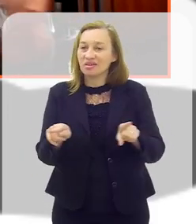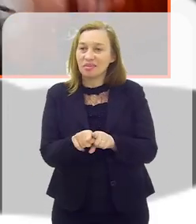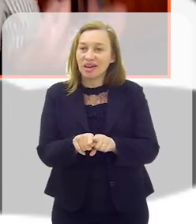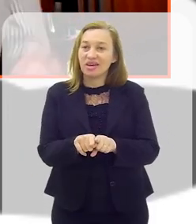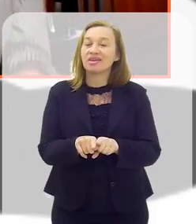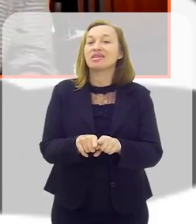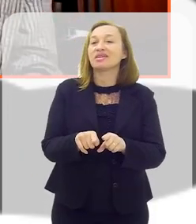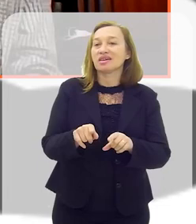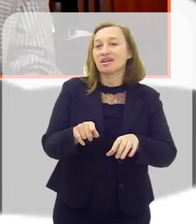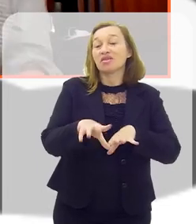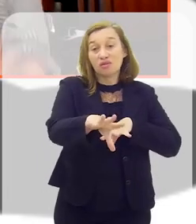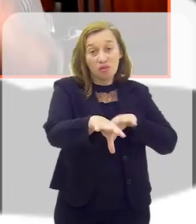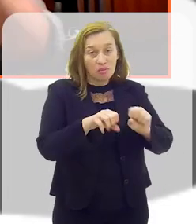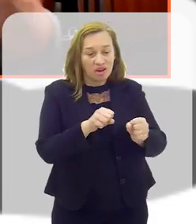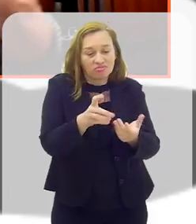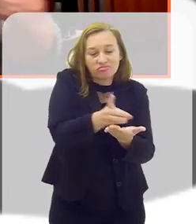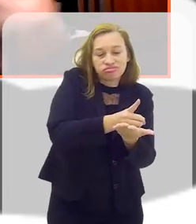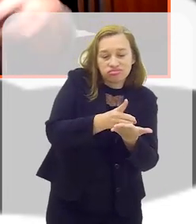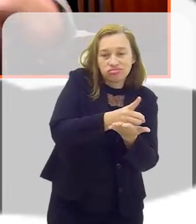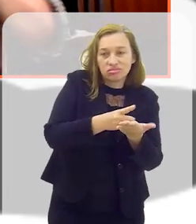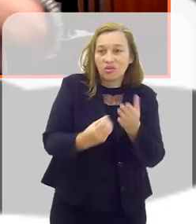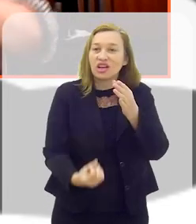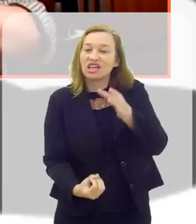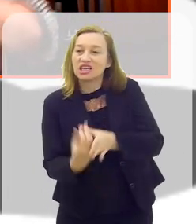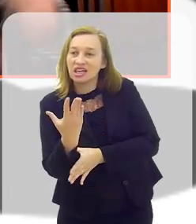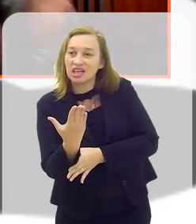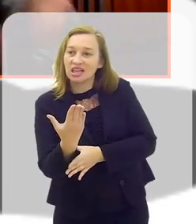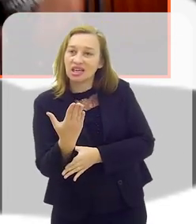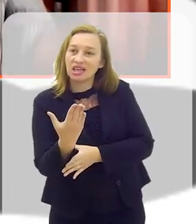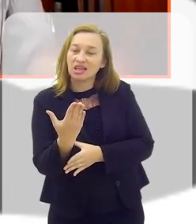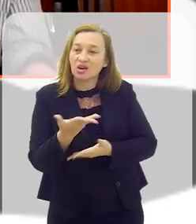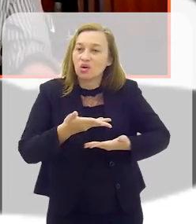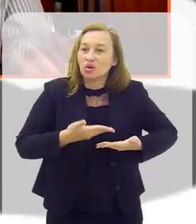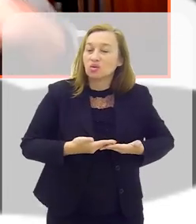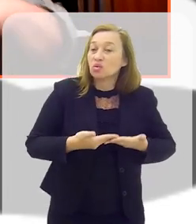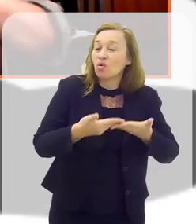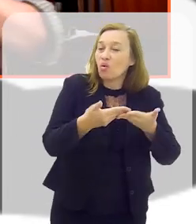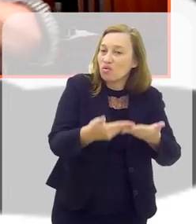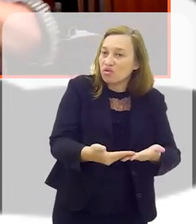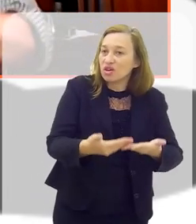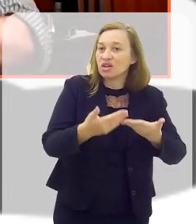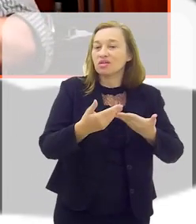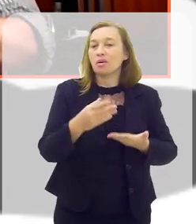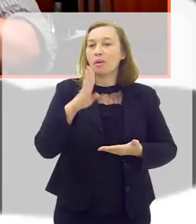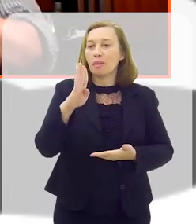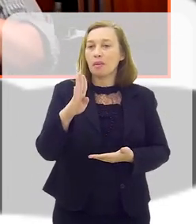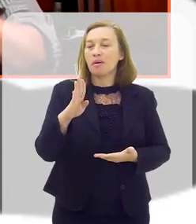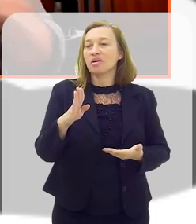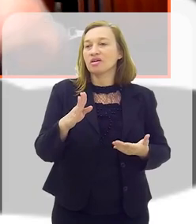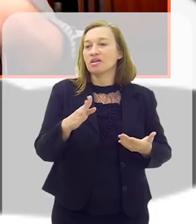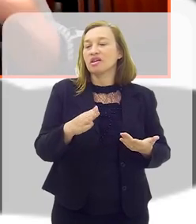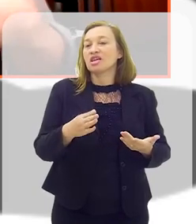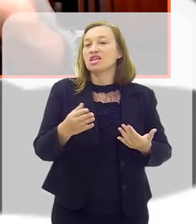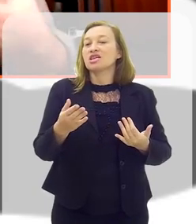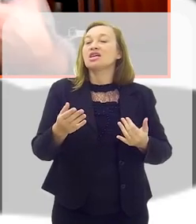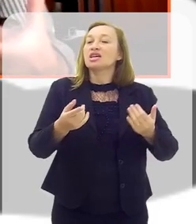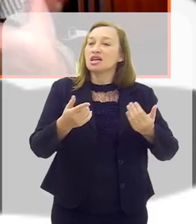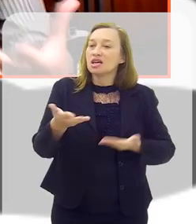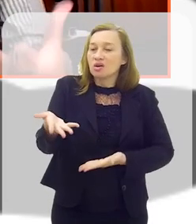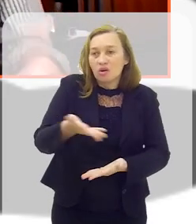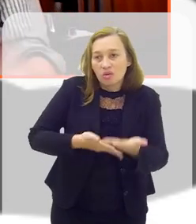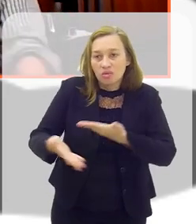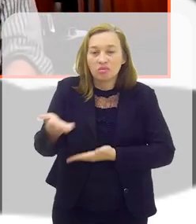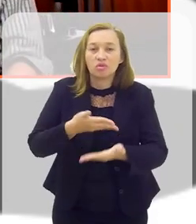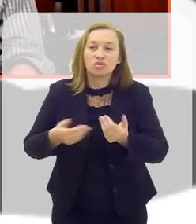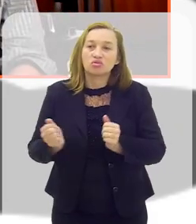é também webdesigner. Então, ele cria as nossas peças, os nossos convites, os nossos banners e colabora